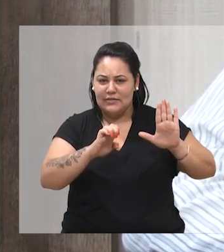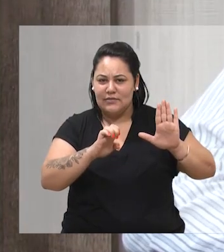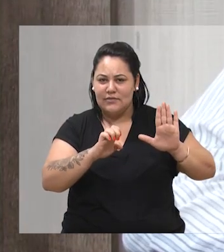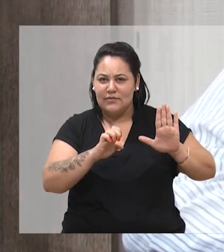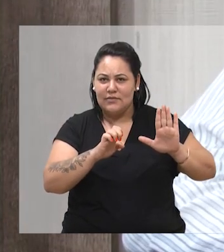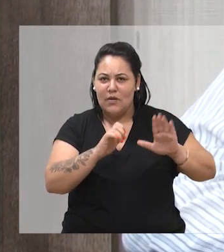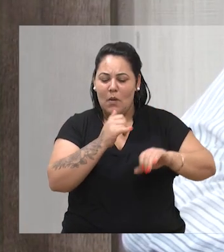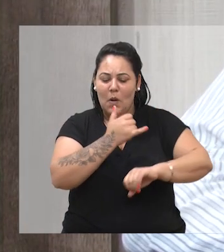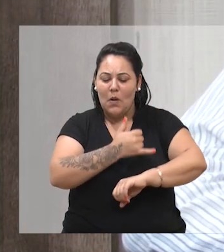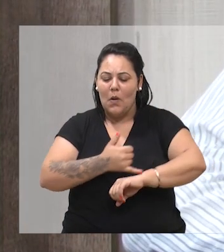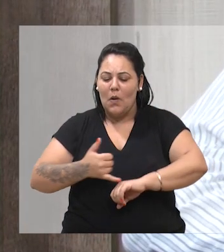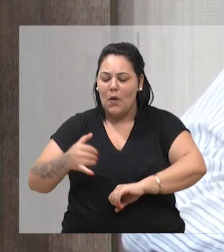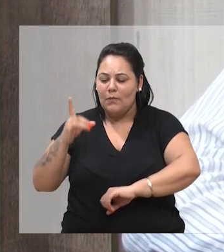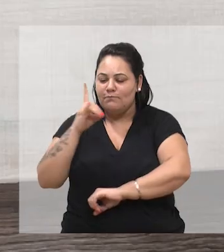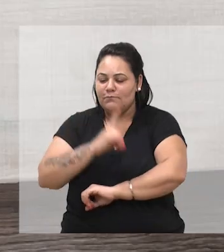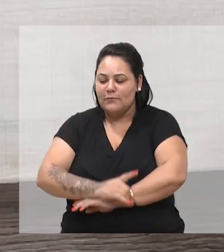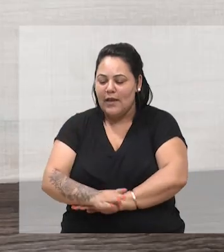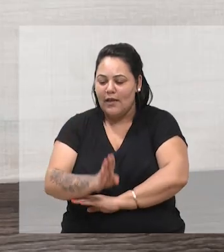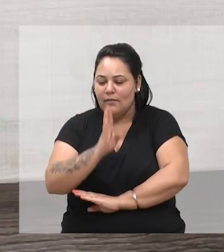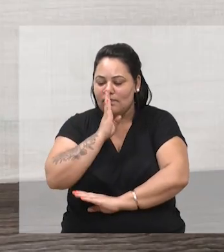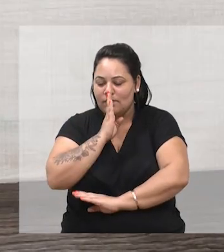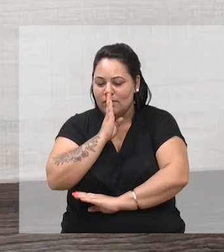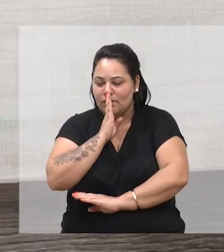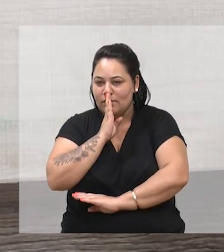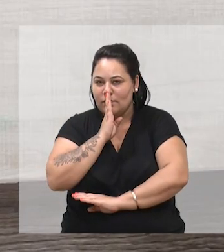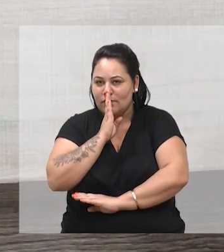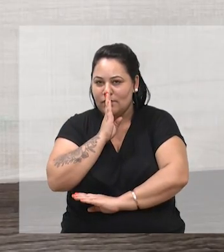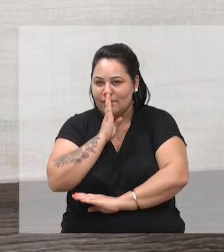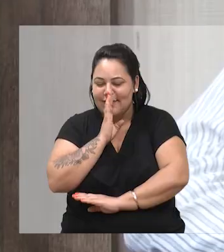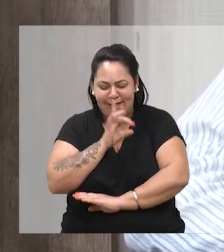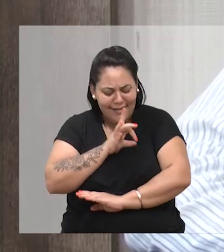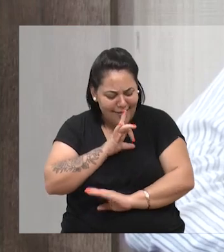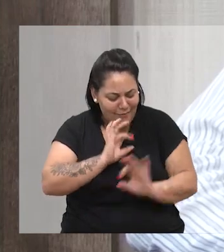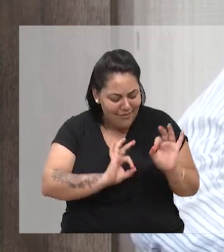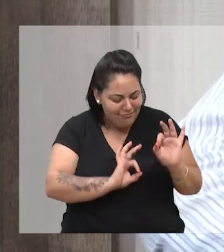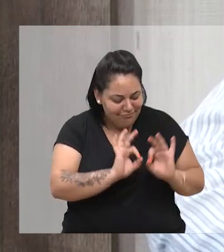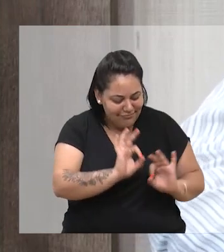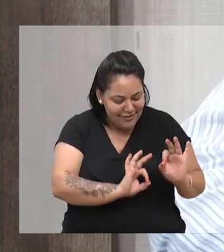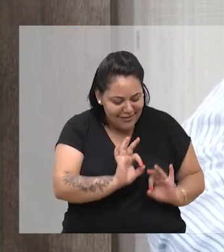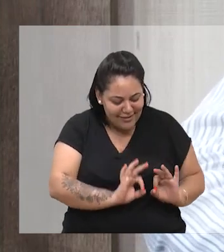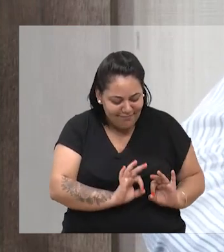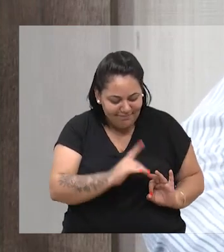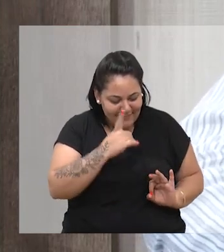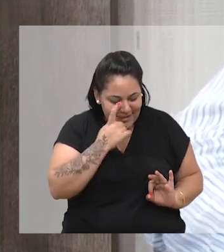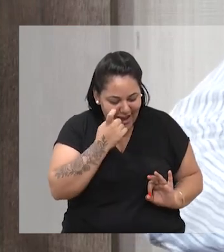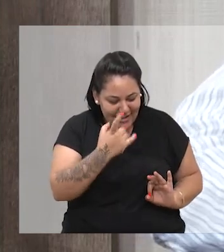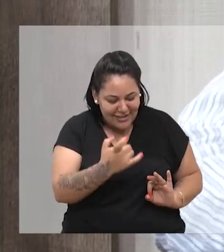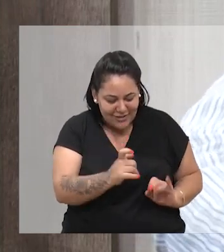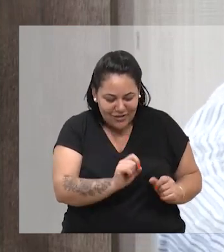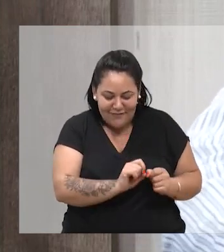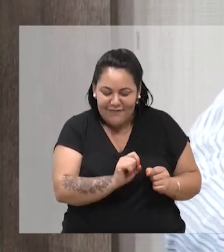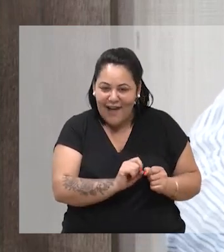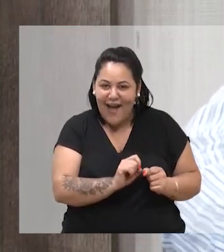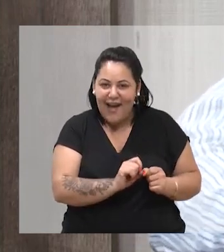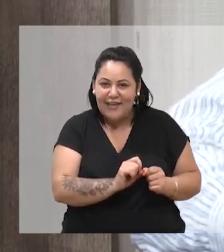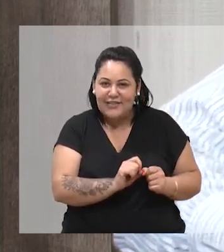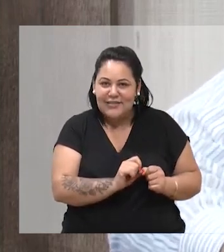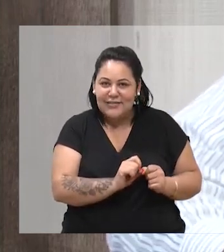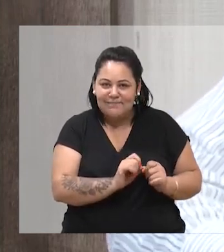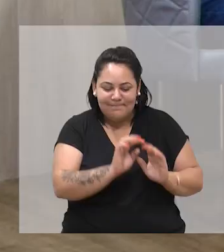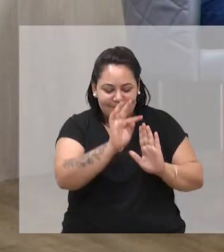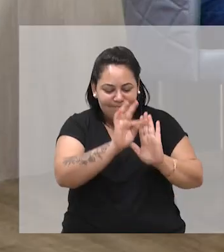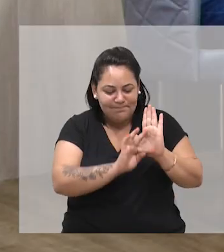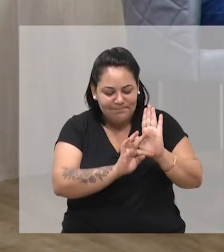Assim de, puxa, no momento certo, ler isso. Ou, digamos assim, advertir. Não necessariamente você vai colocar em